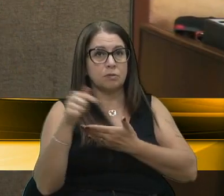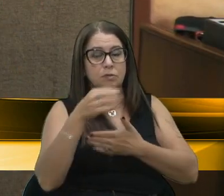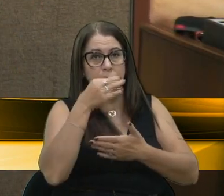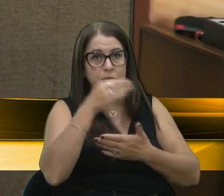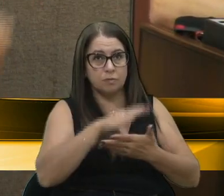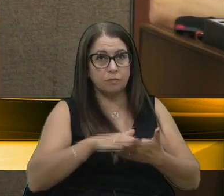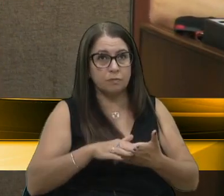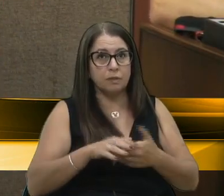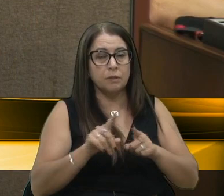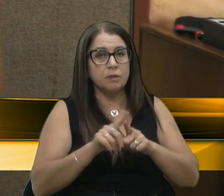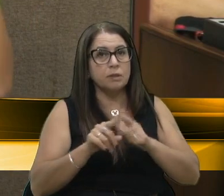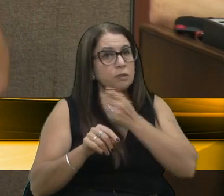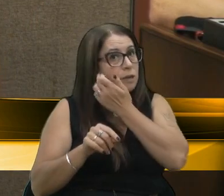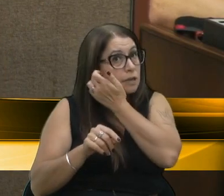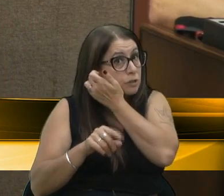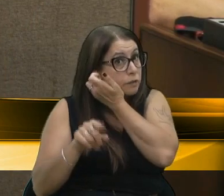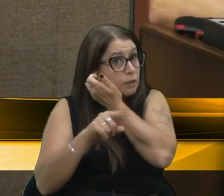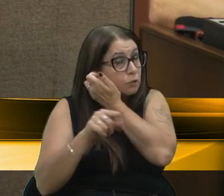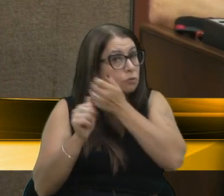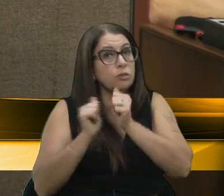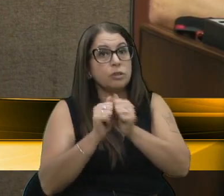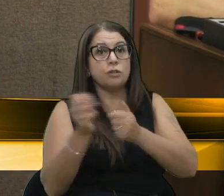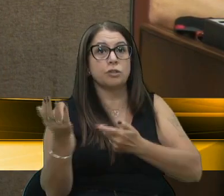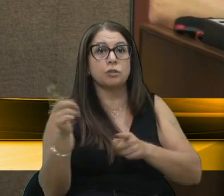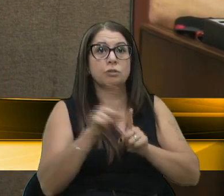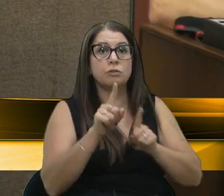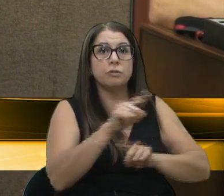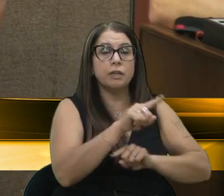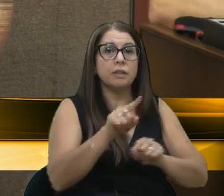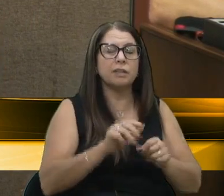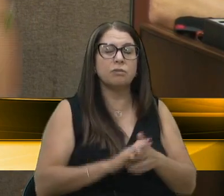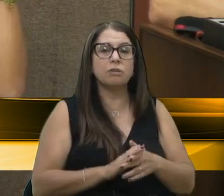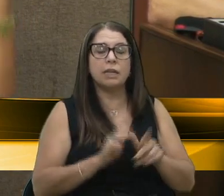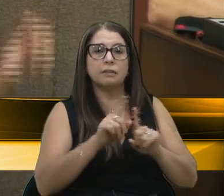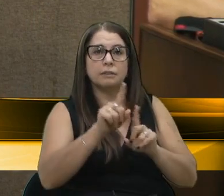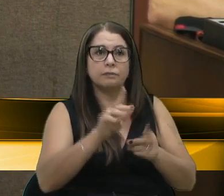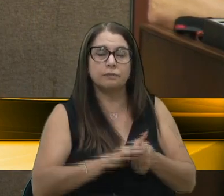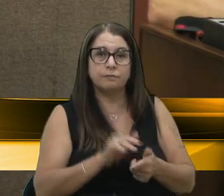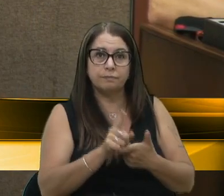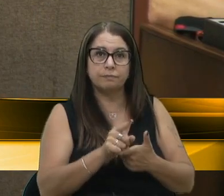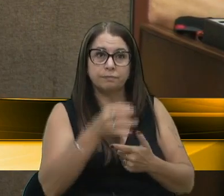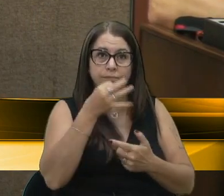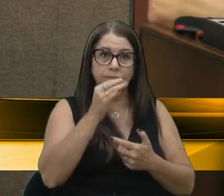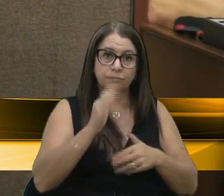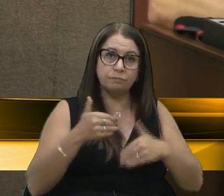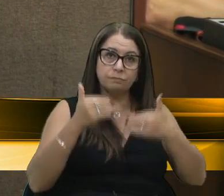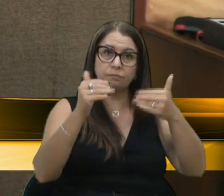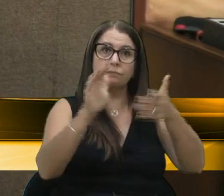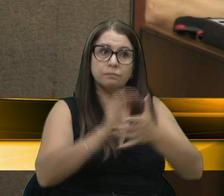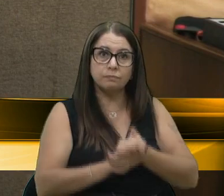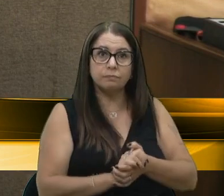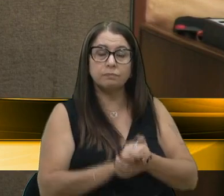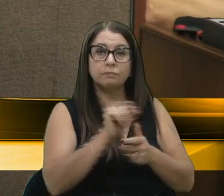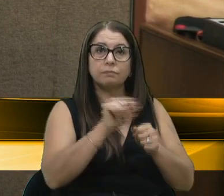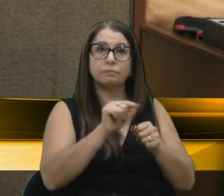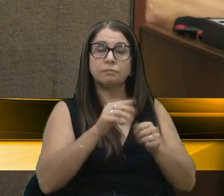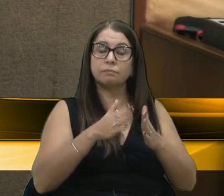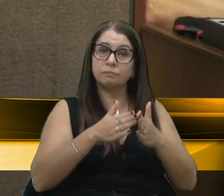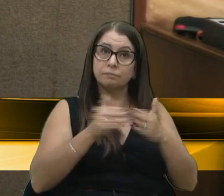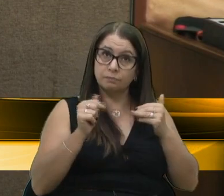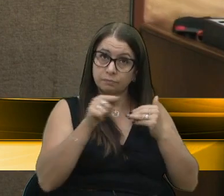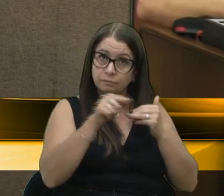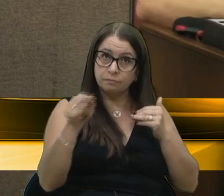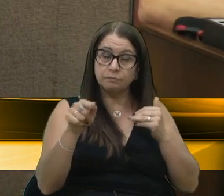Caxias do Sul. E junto com os jovens, a gente consiga levar Caxias do Sul para frente. Então, deixo aqui o meu pedido,